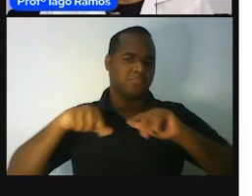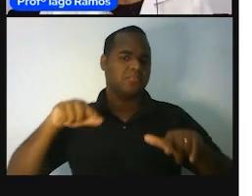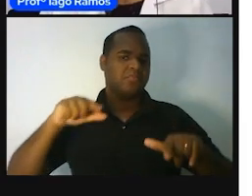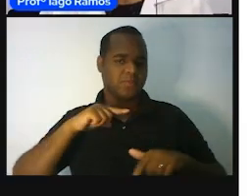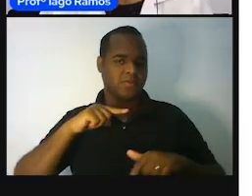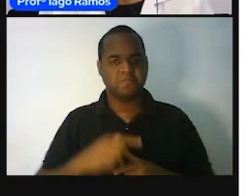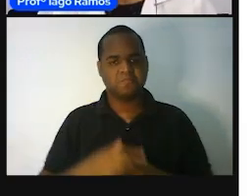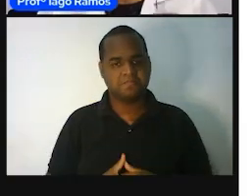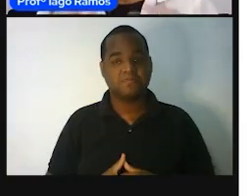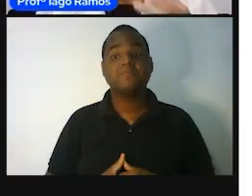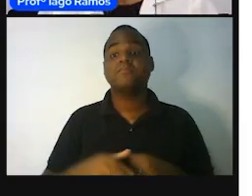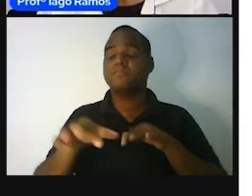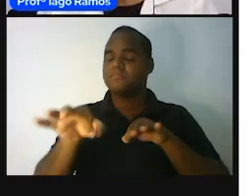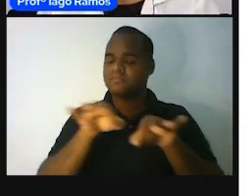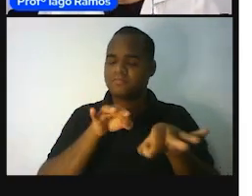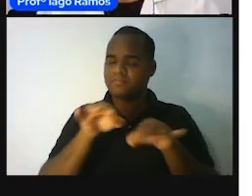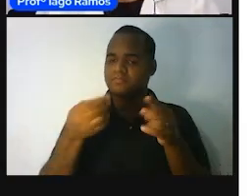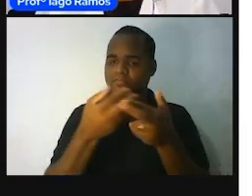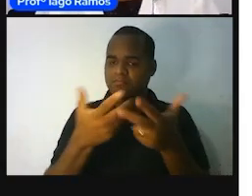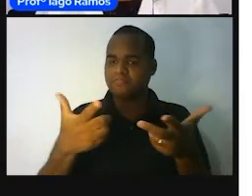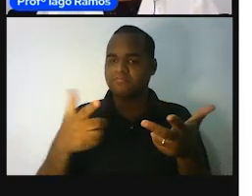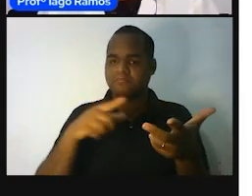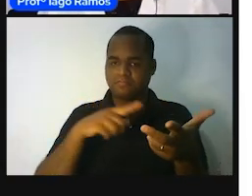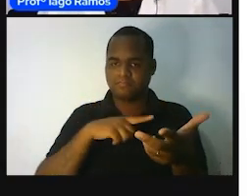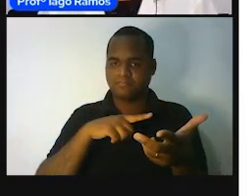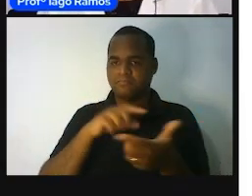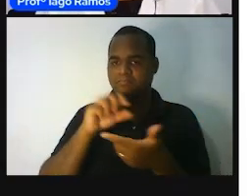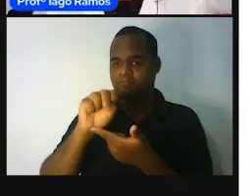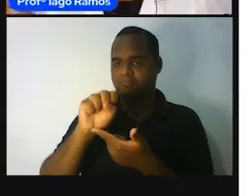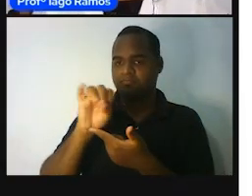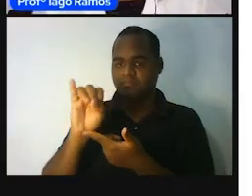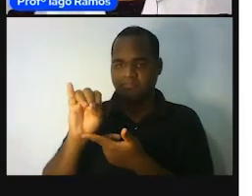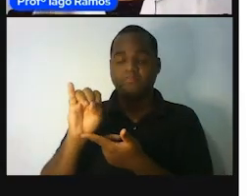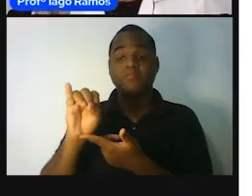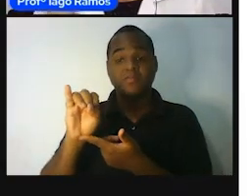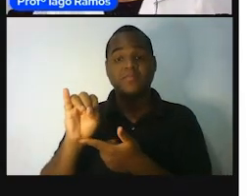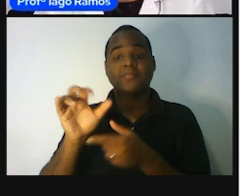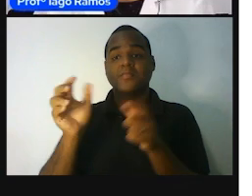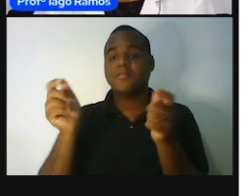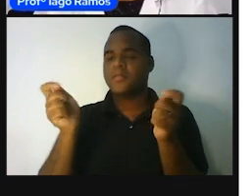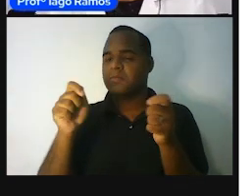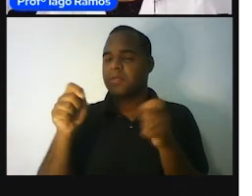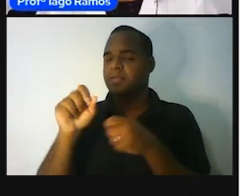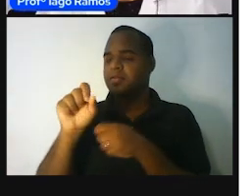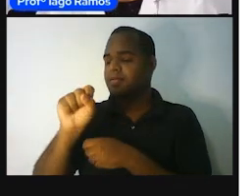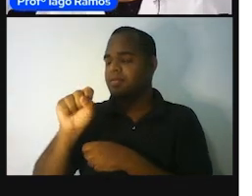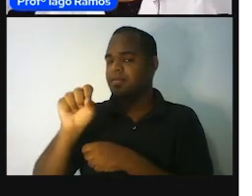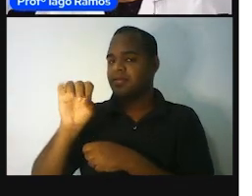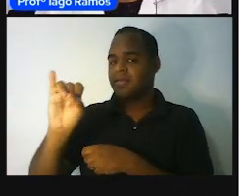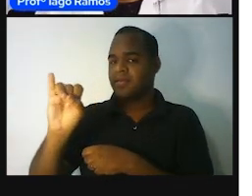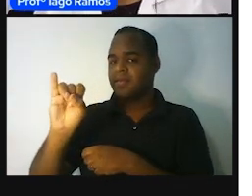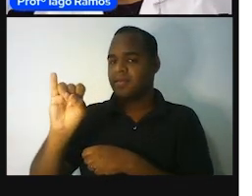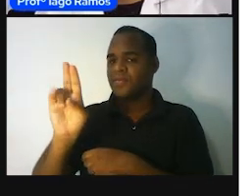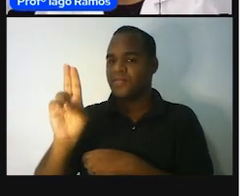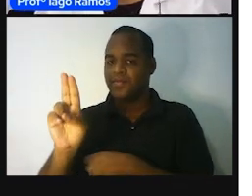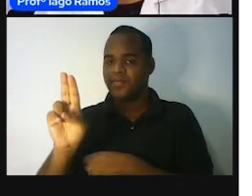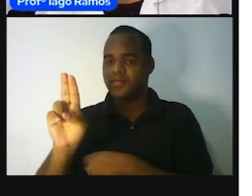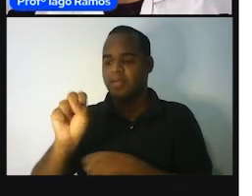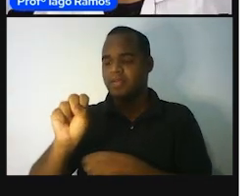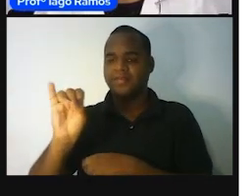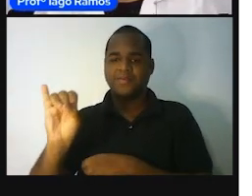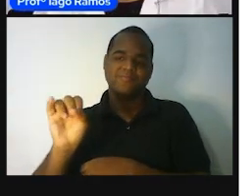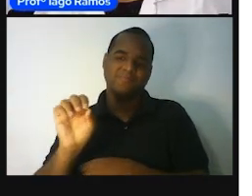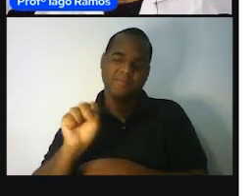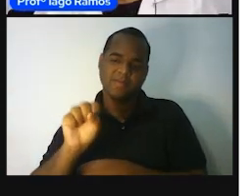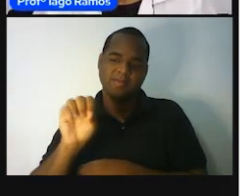essa organização das medidas aconteceu por meio do sistema internacional de unidades,